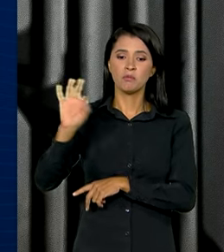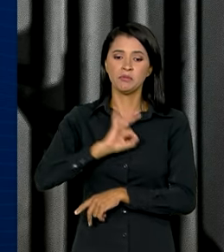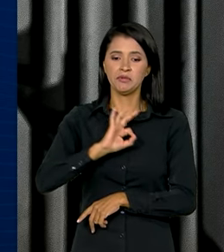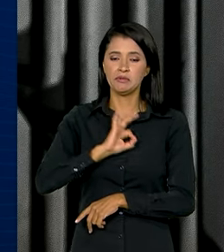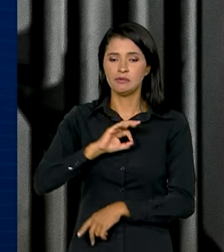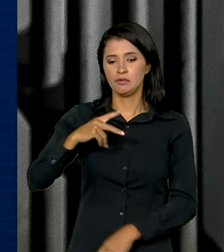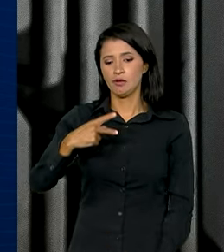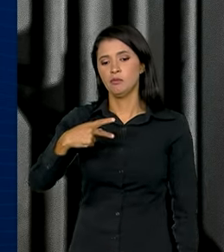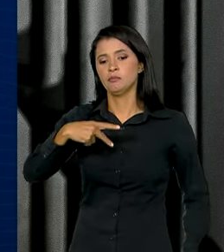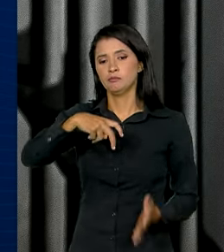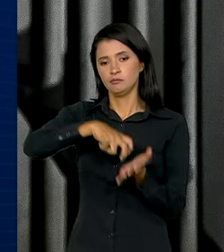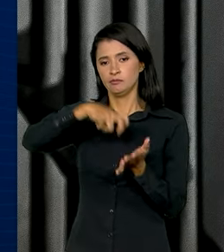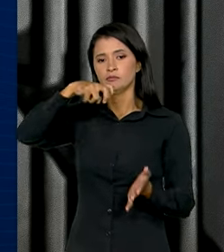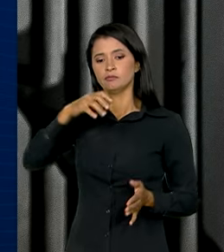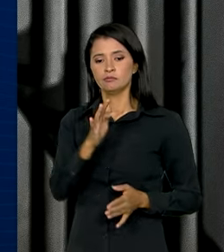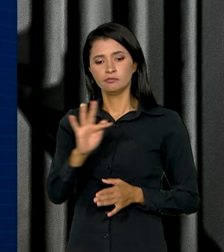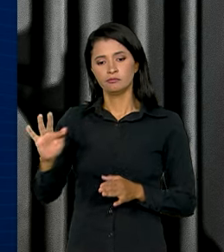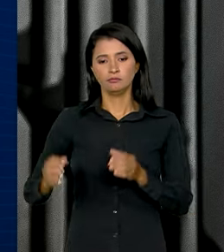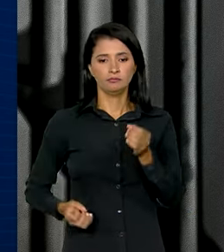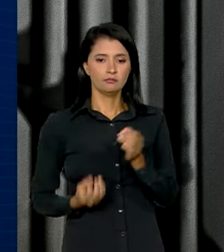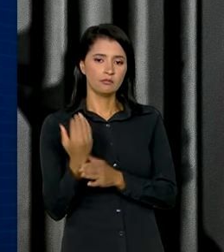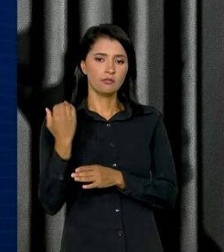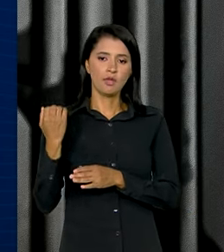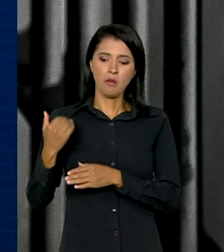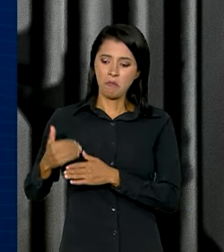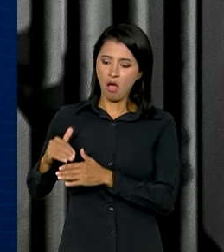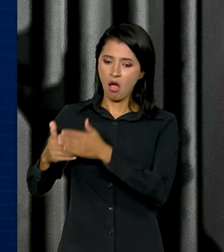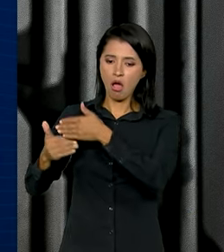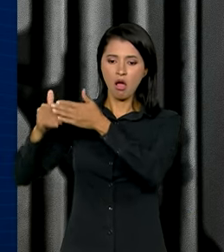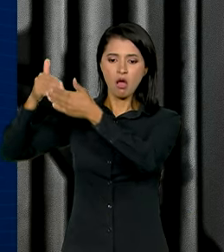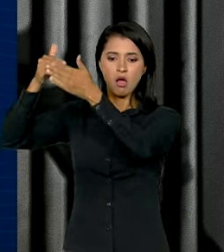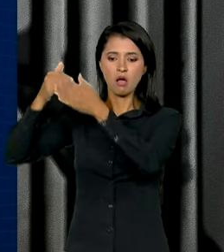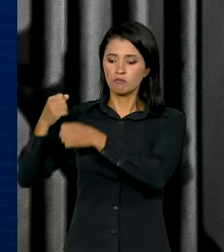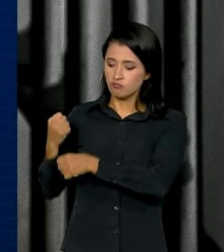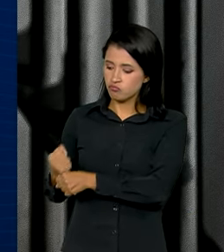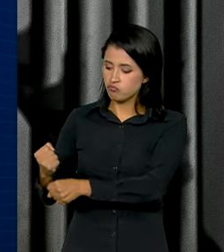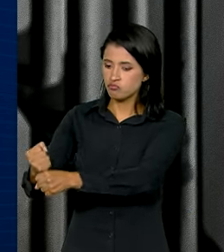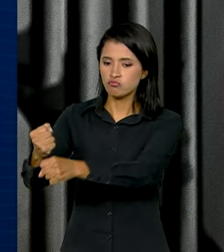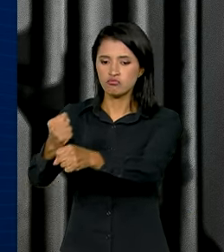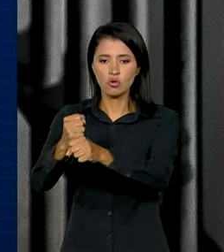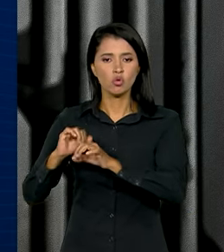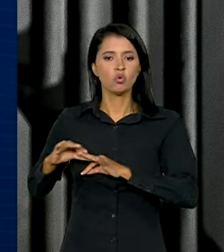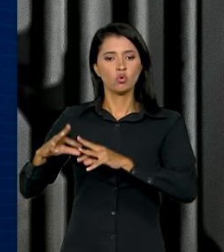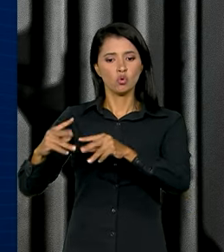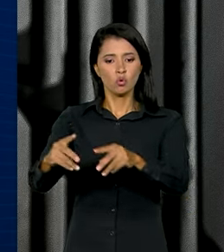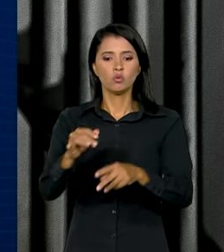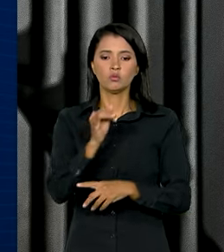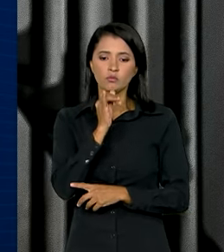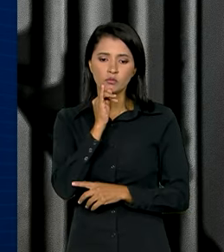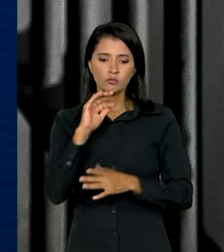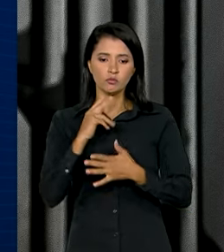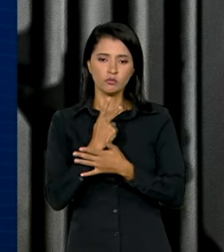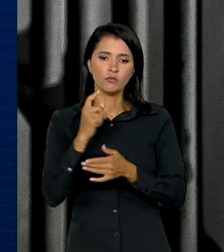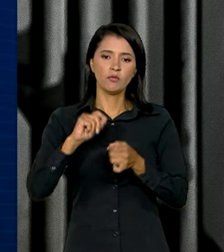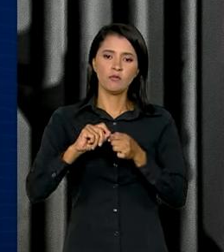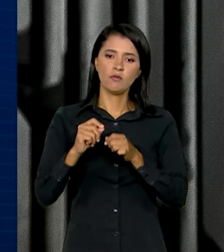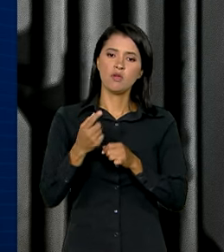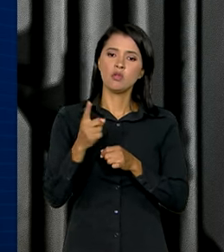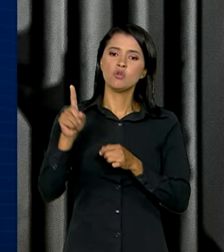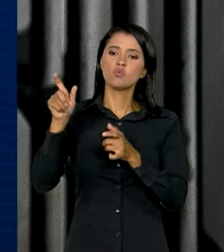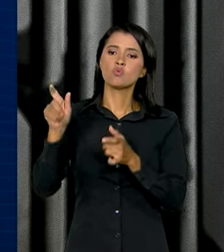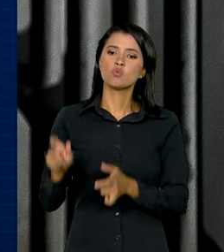federais e a construção de muralhas em todos os presídios federais, a exemplo do que foi feito na